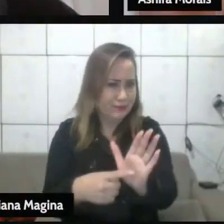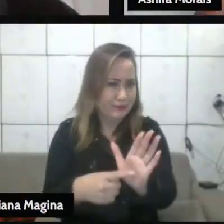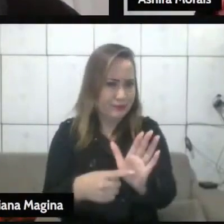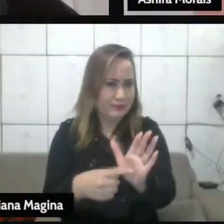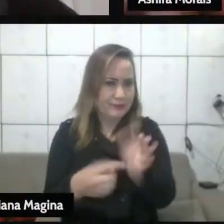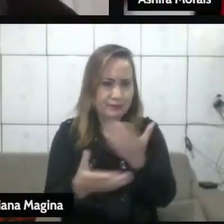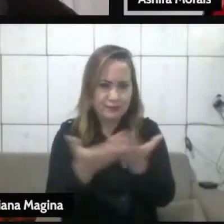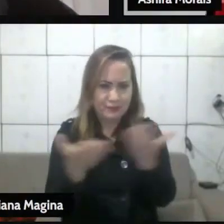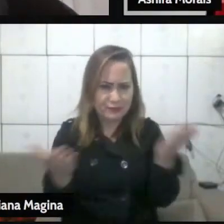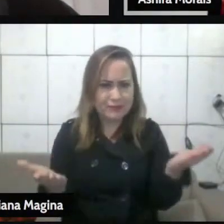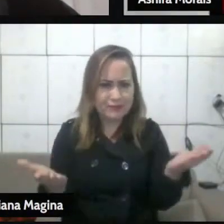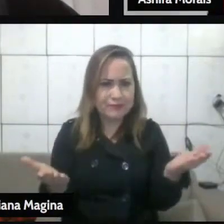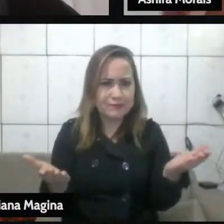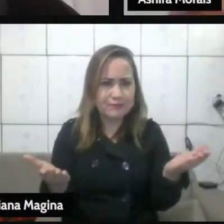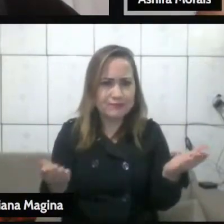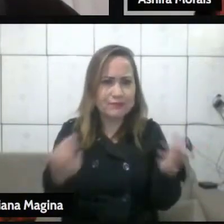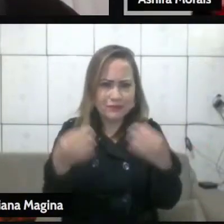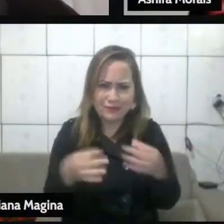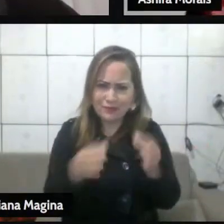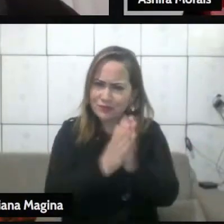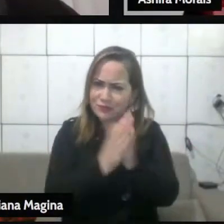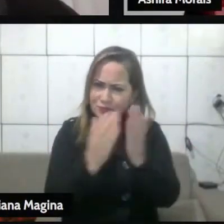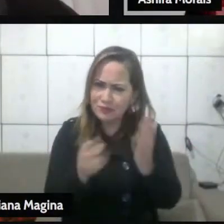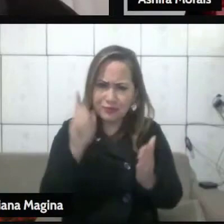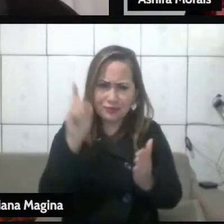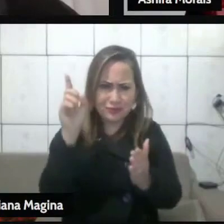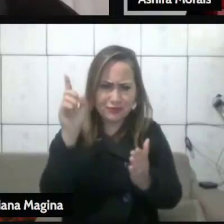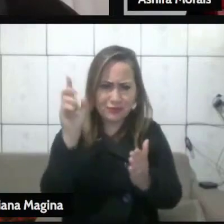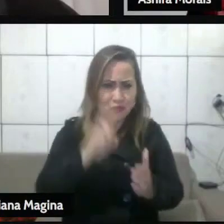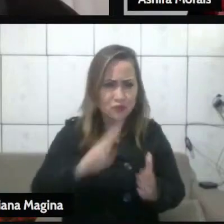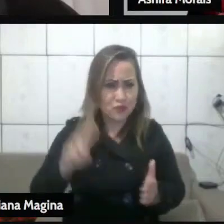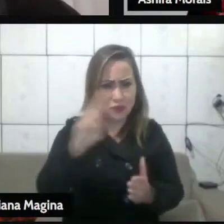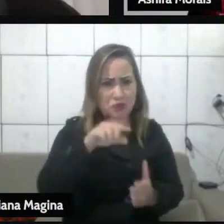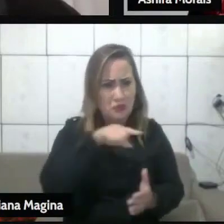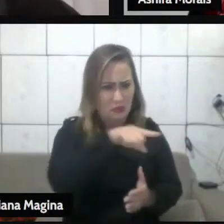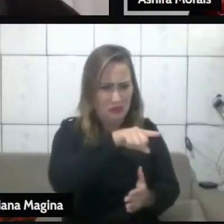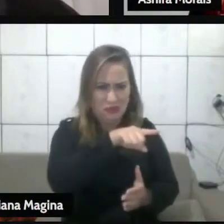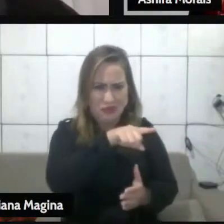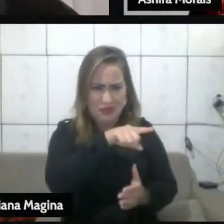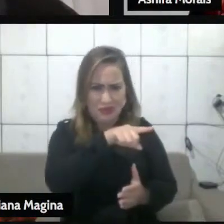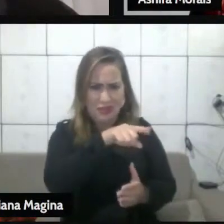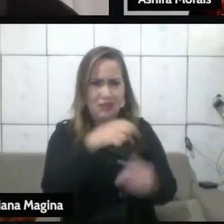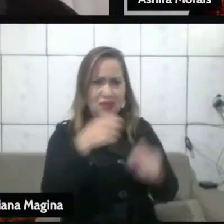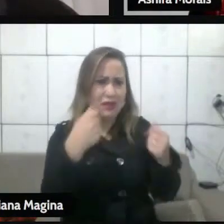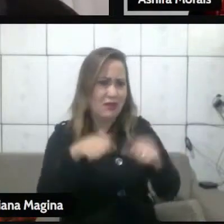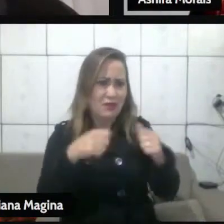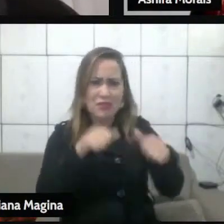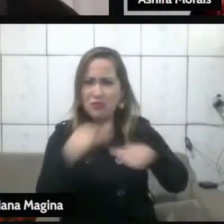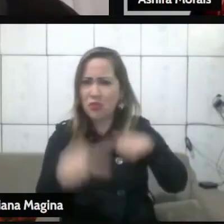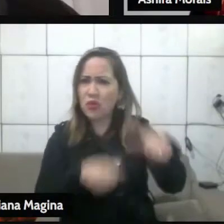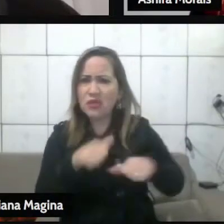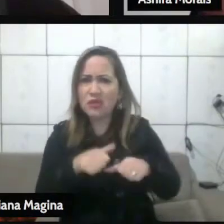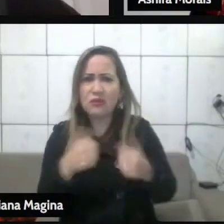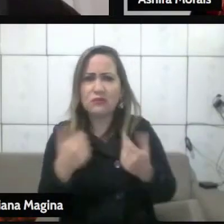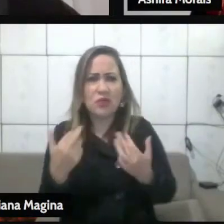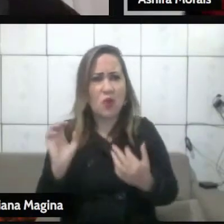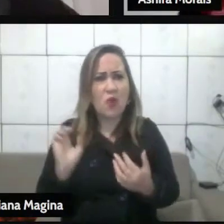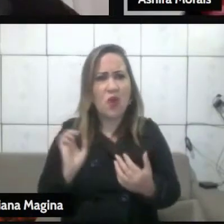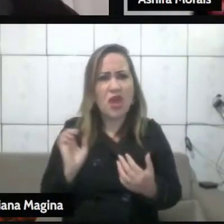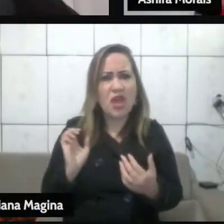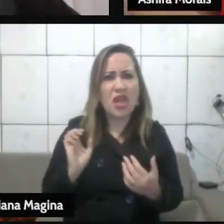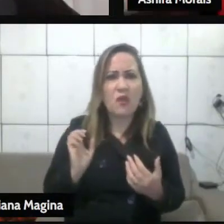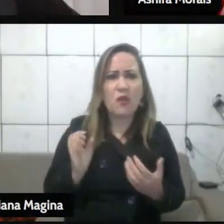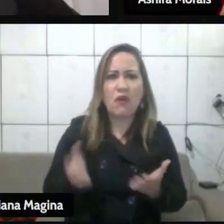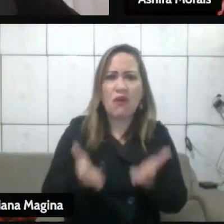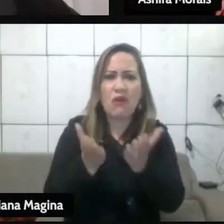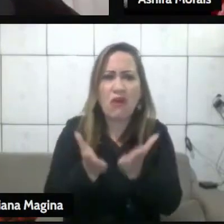relação à parábola, porque se o usar desse argumento comigo, o senhor vai ter que desconsiderar que a parábola de rico e ladro não deve fundamentar a crença na imortalidade